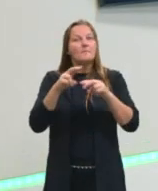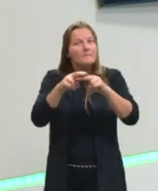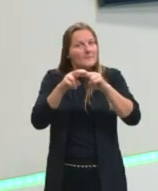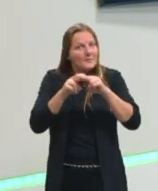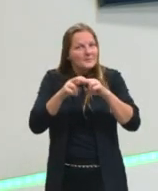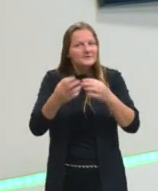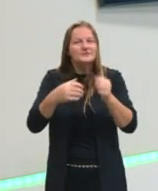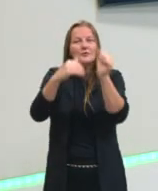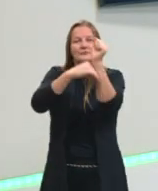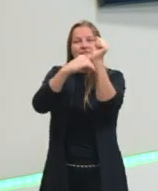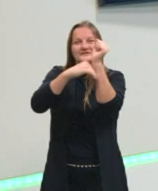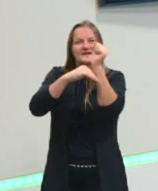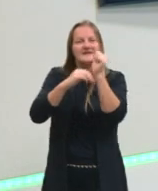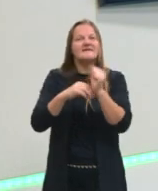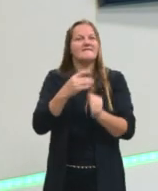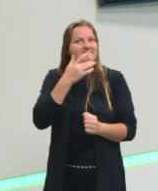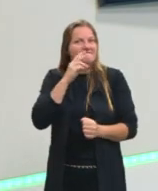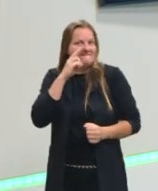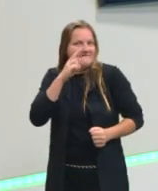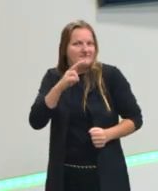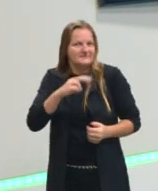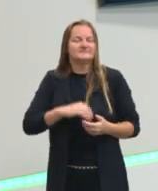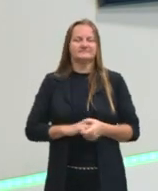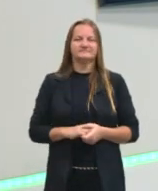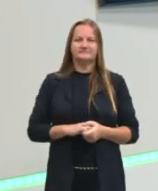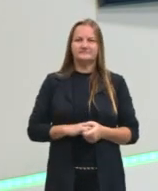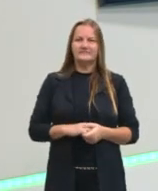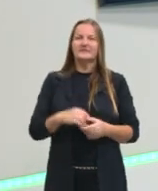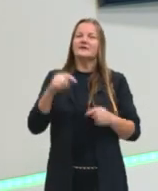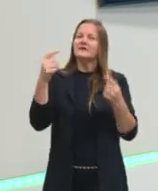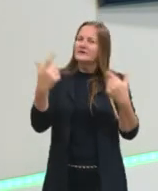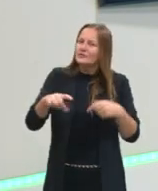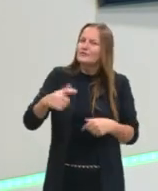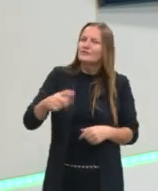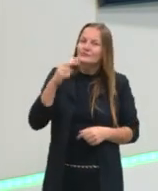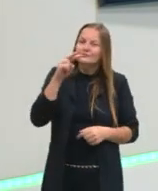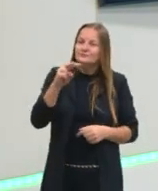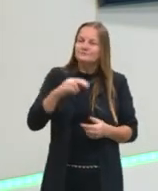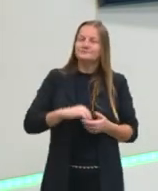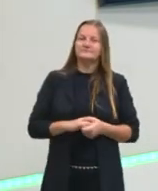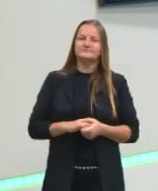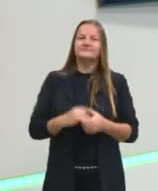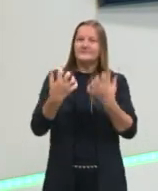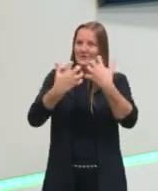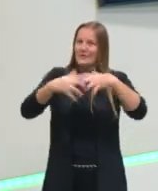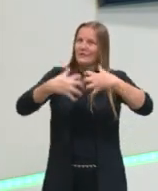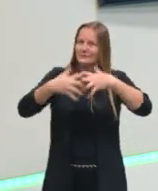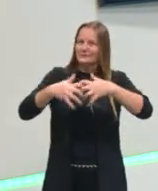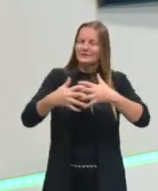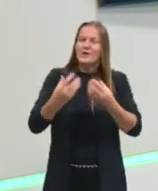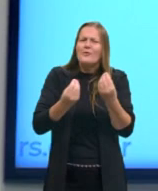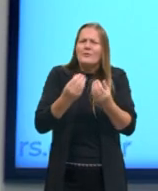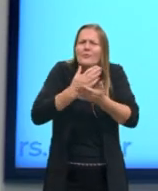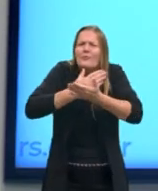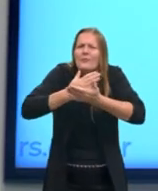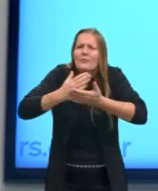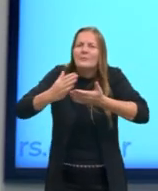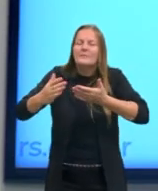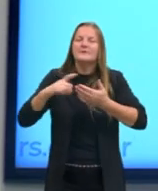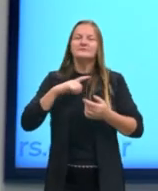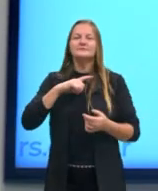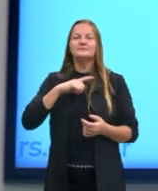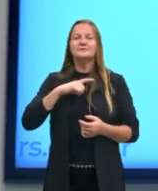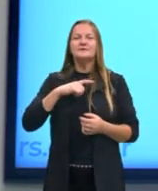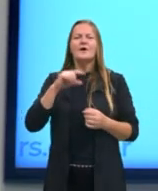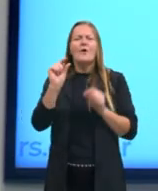tem uma senha que já é considerada forte. Aqui de novo funciona da mesma maneira. De início a gente pode até